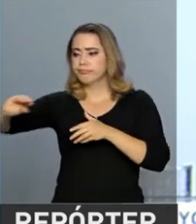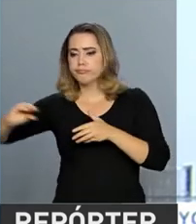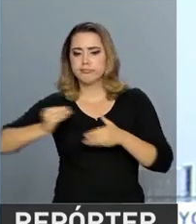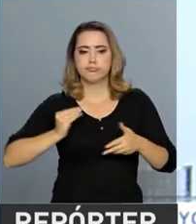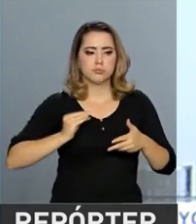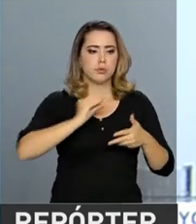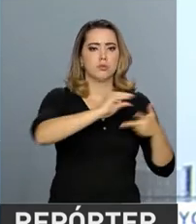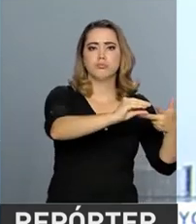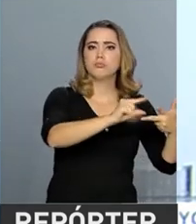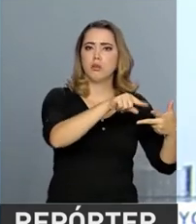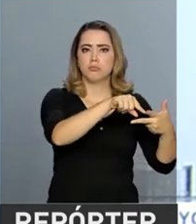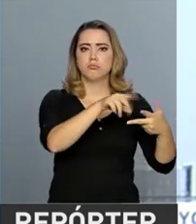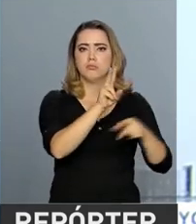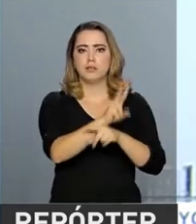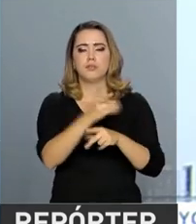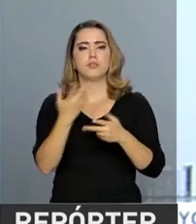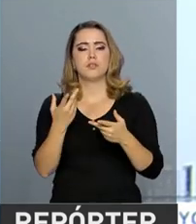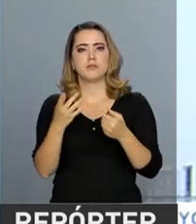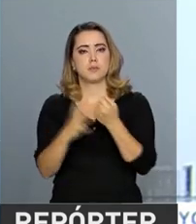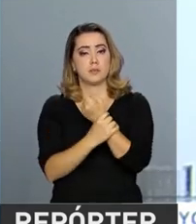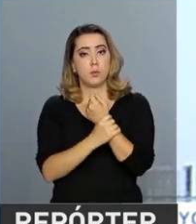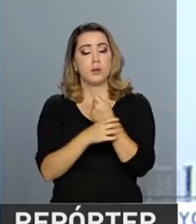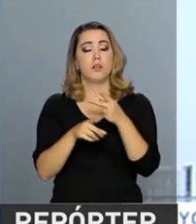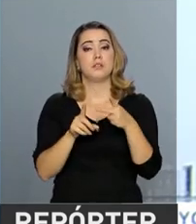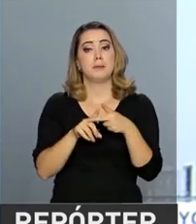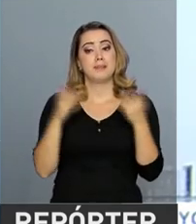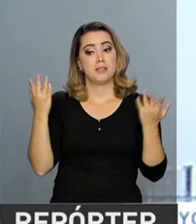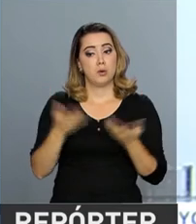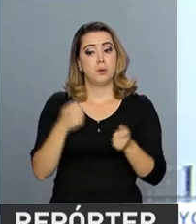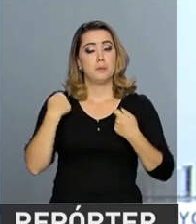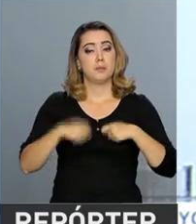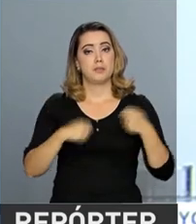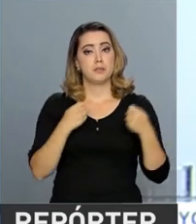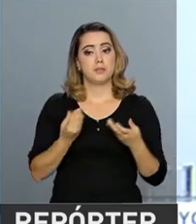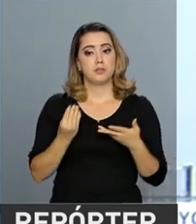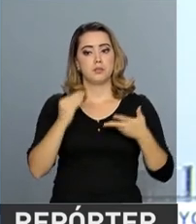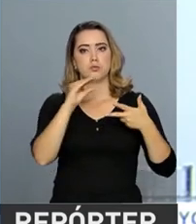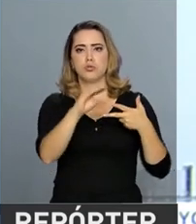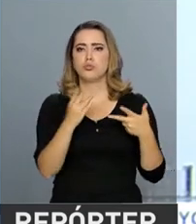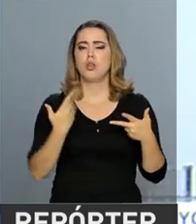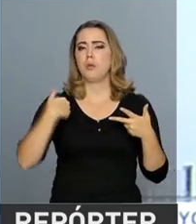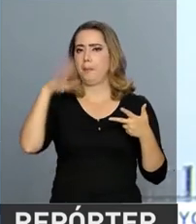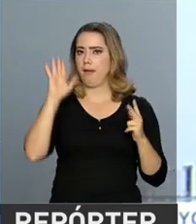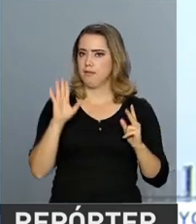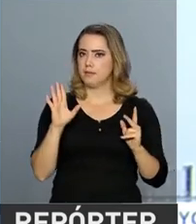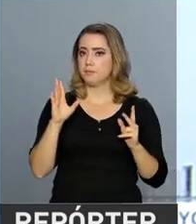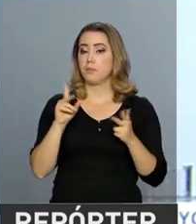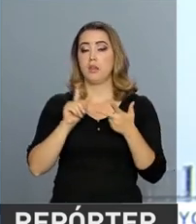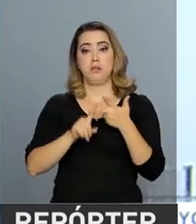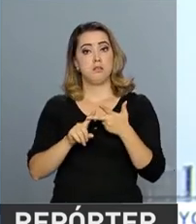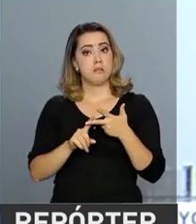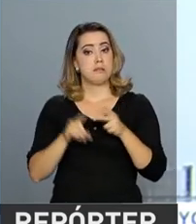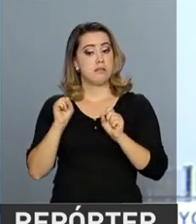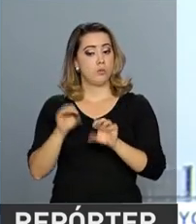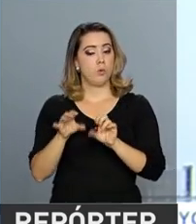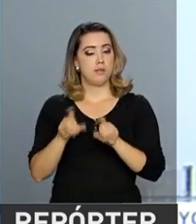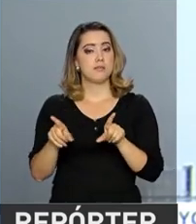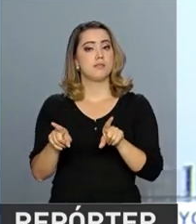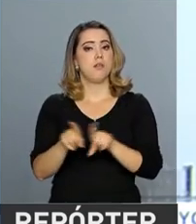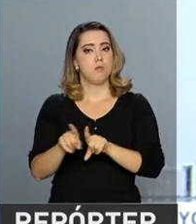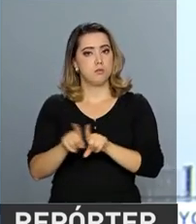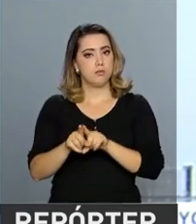disponibilizamos, mas que neste momento precisam realmente de alguns recursos. A área de educação também é uma área que